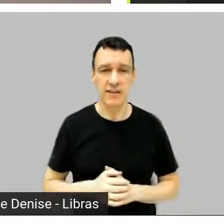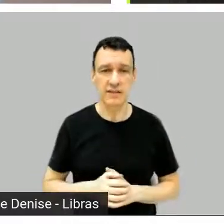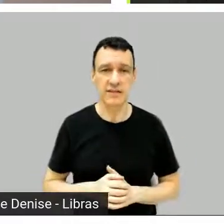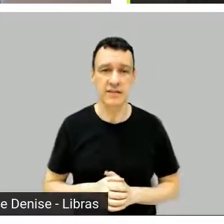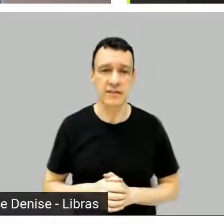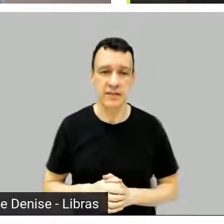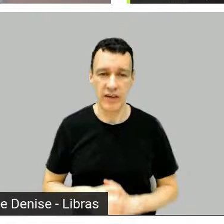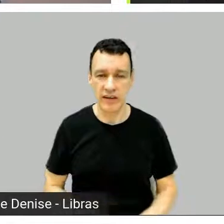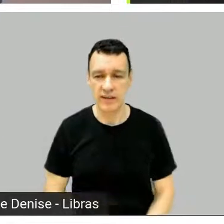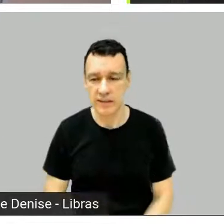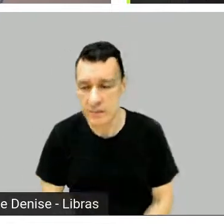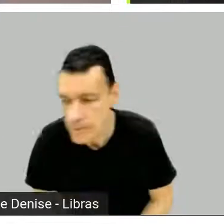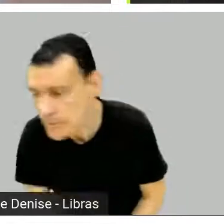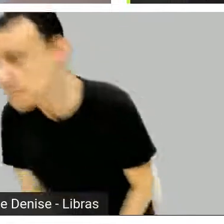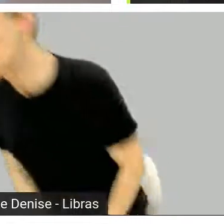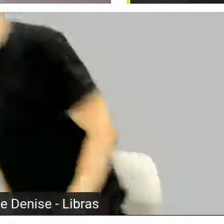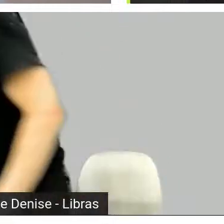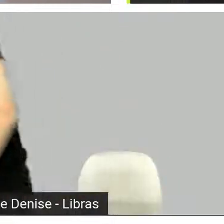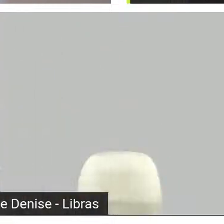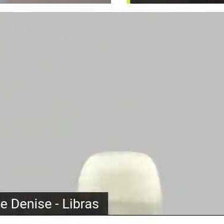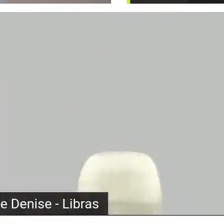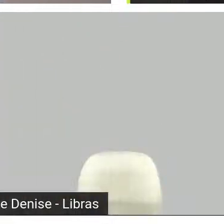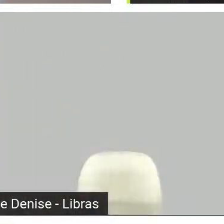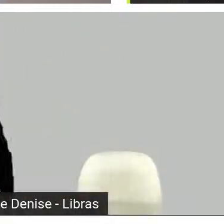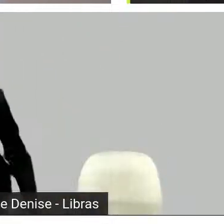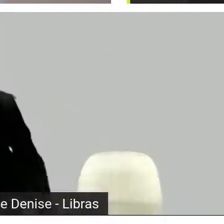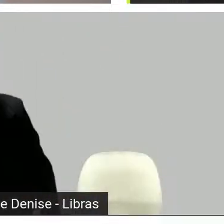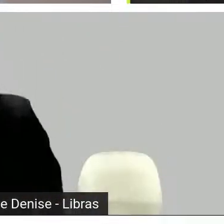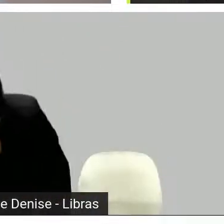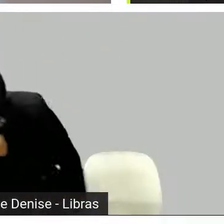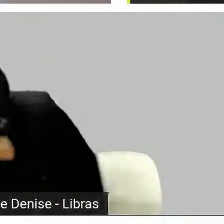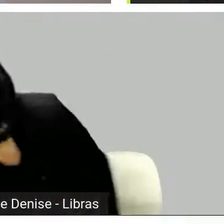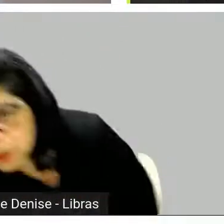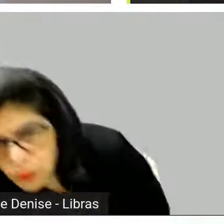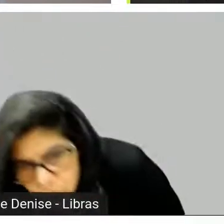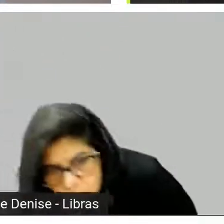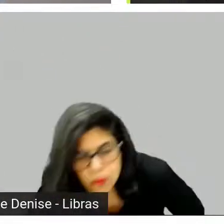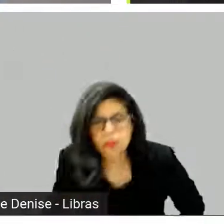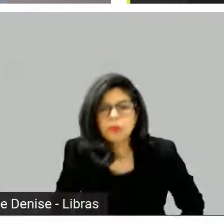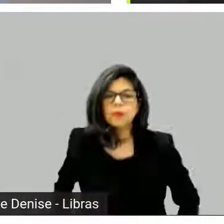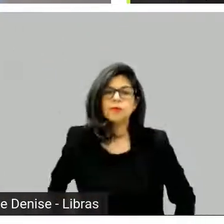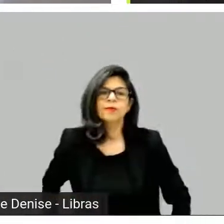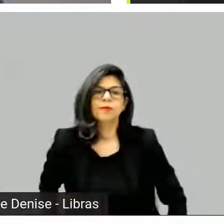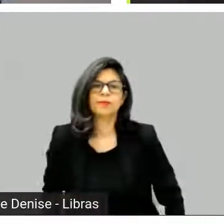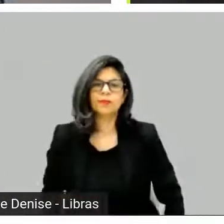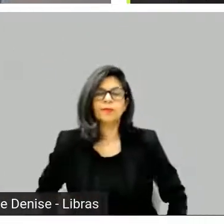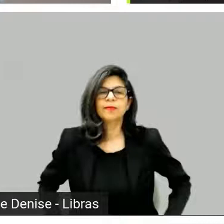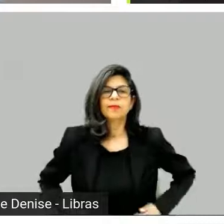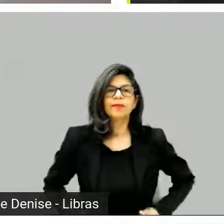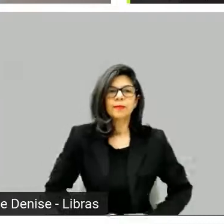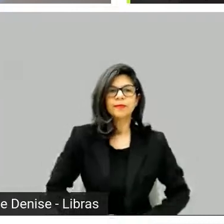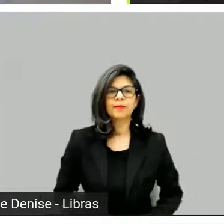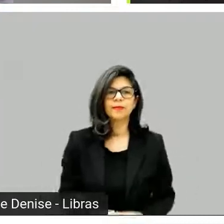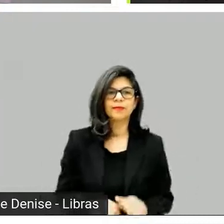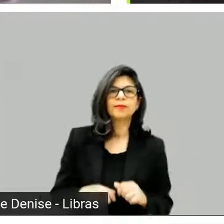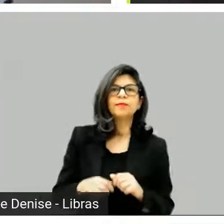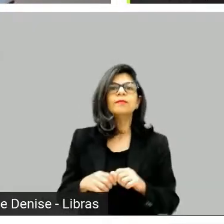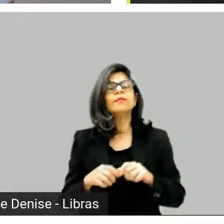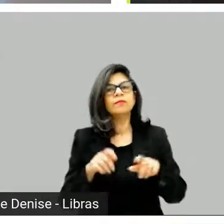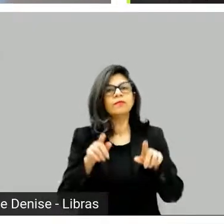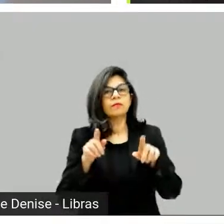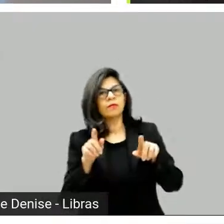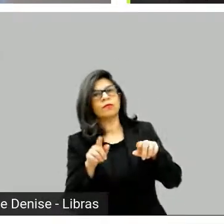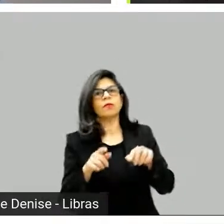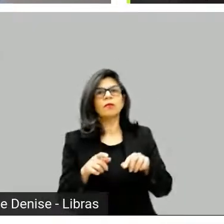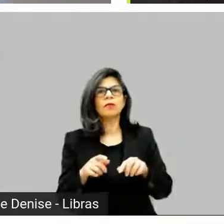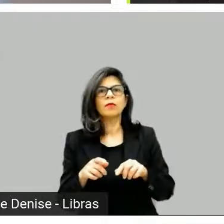importante, porque tem muito isso. Ah, porque quando que eu vou vender? Gente, é muito mais fácil, né, que alguém te contrate no começo da